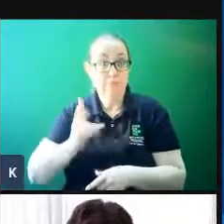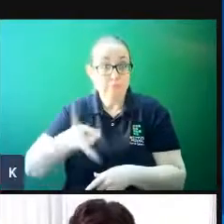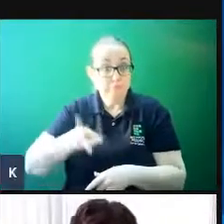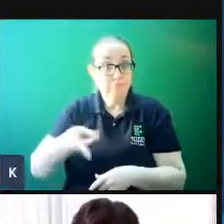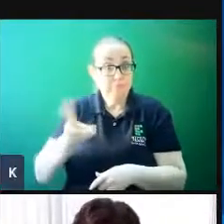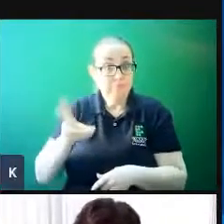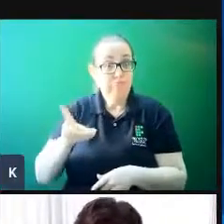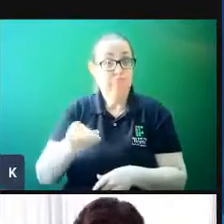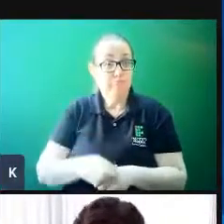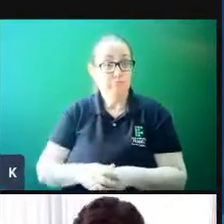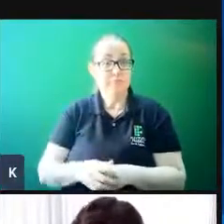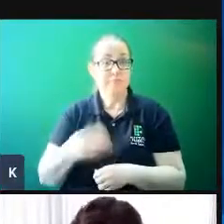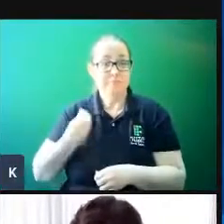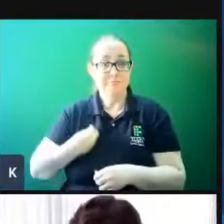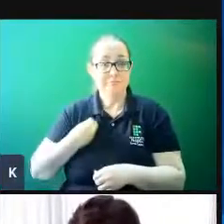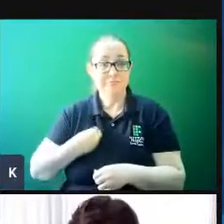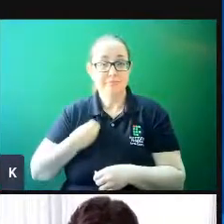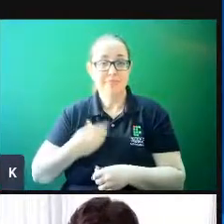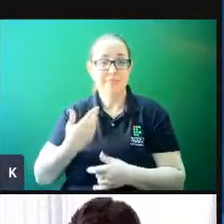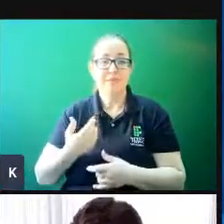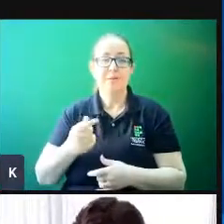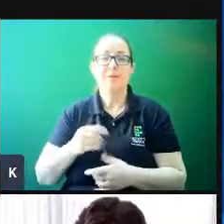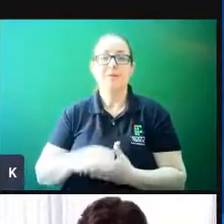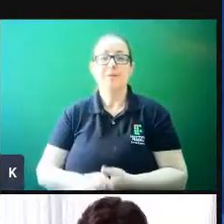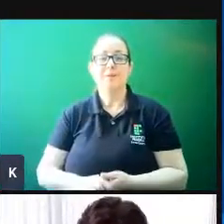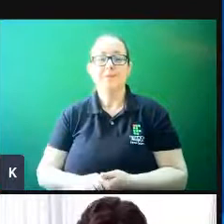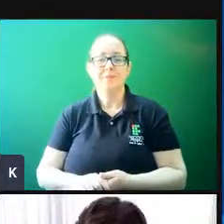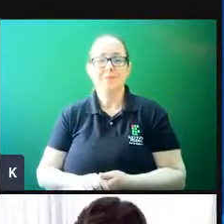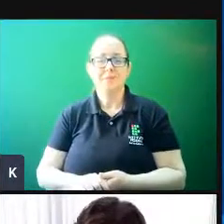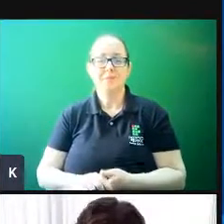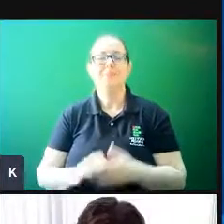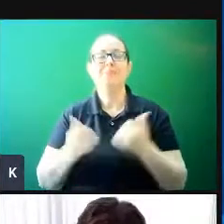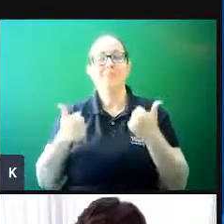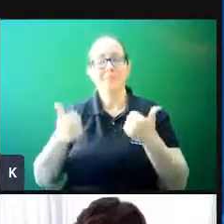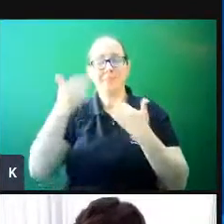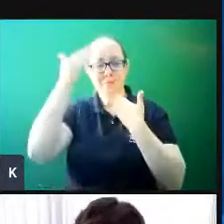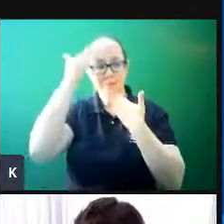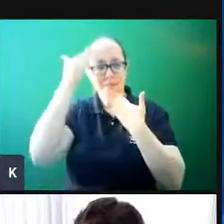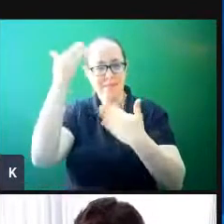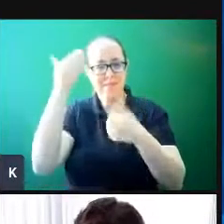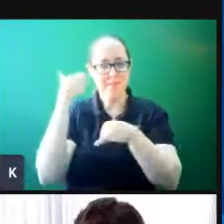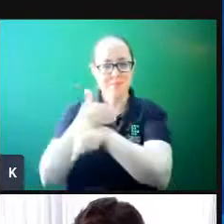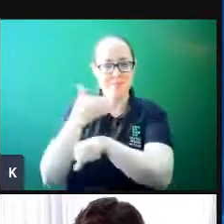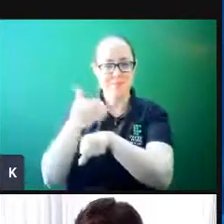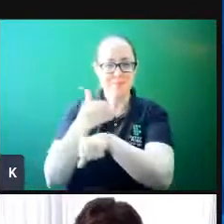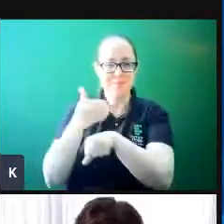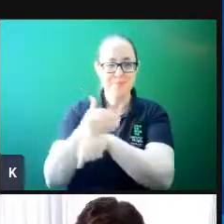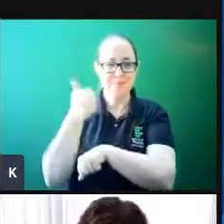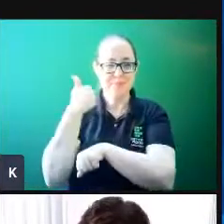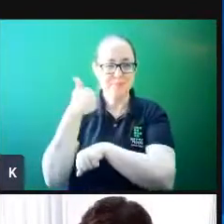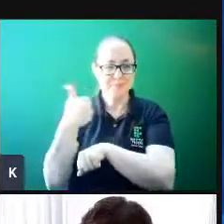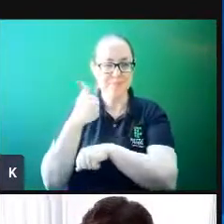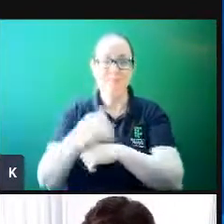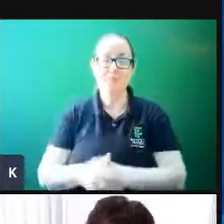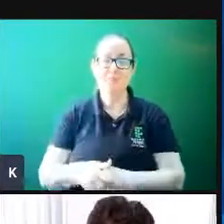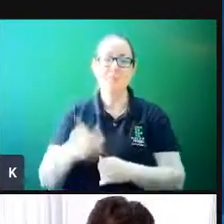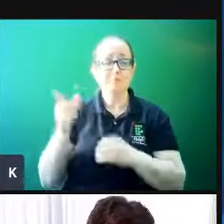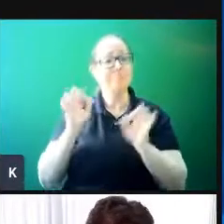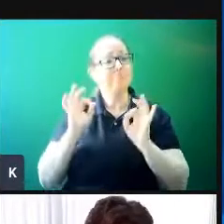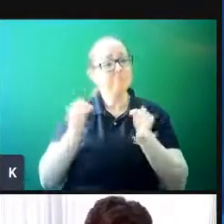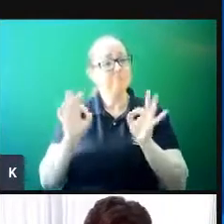Agora, um pouco menos. Gente, obrigado por participar. Mas é isso mesmo,